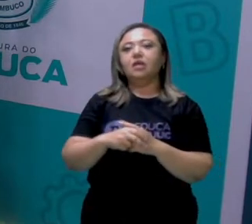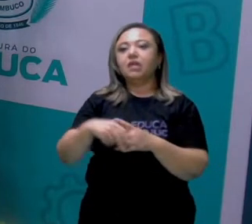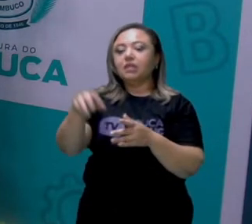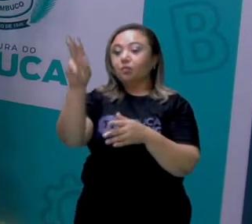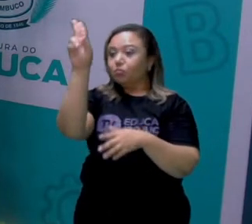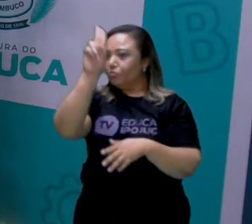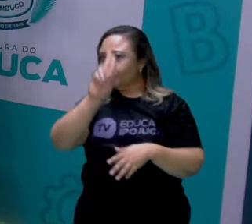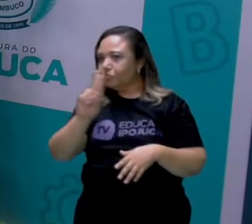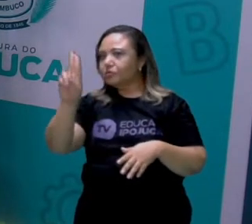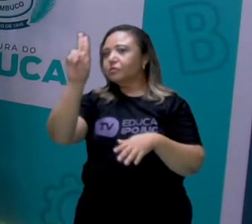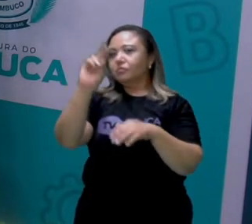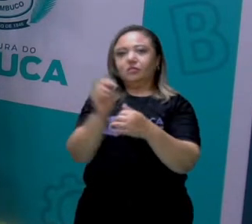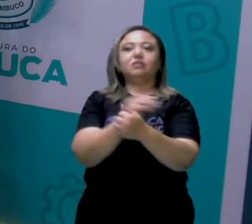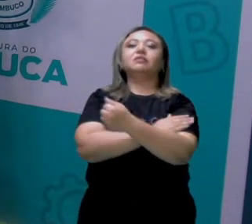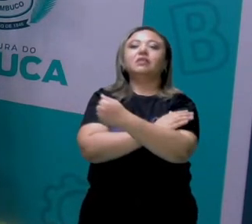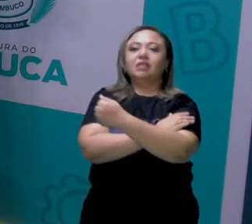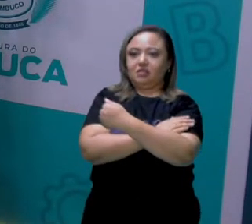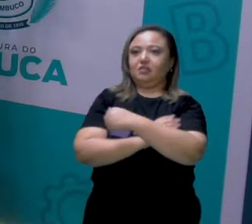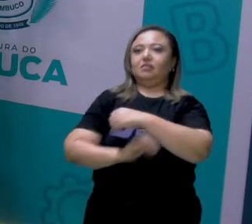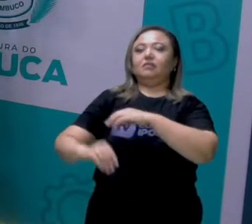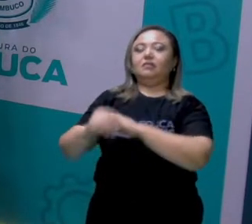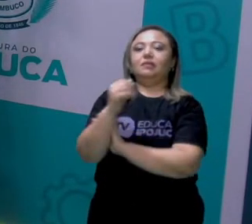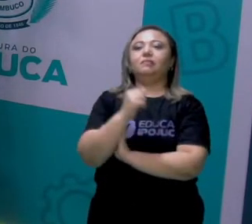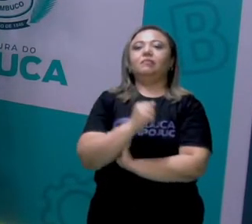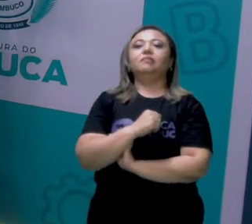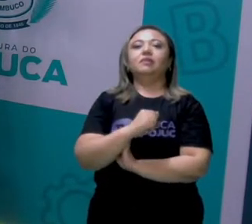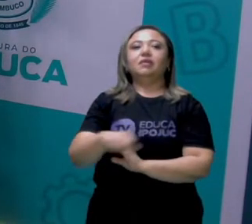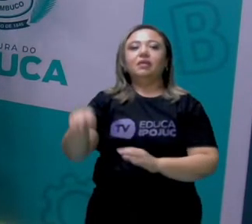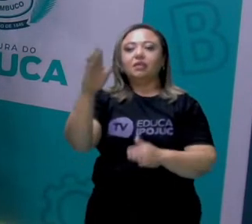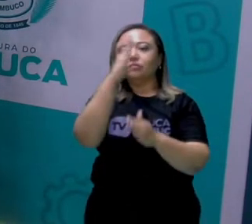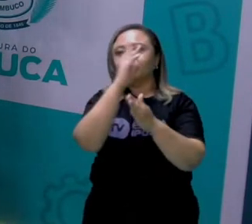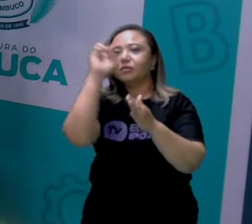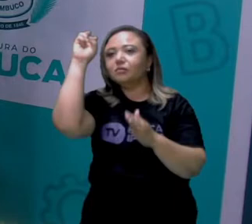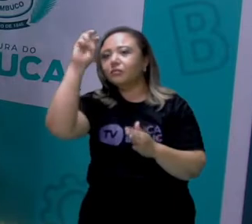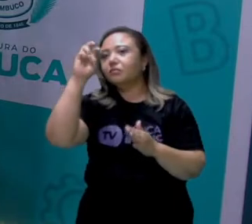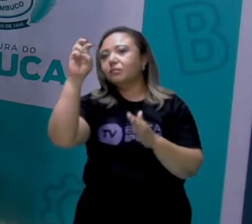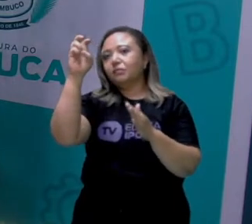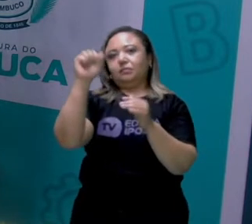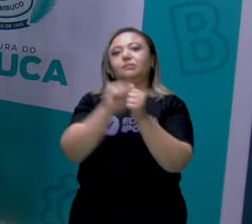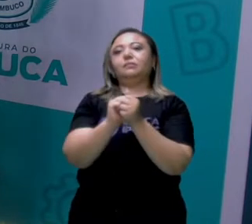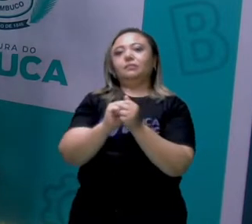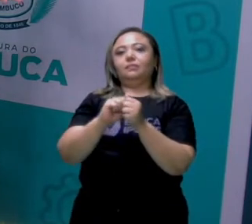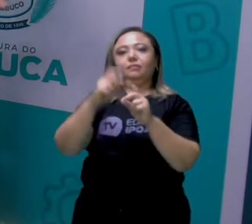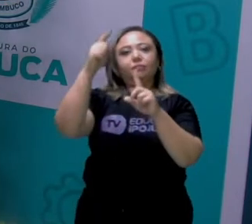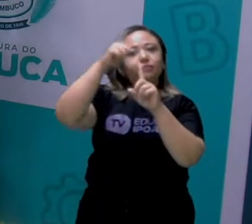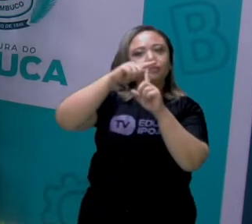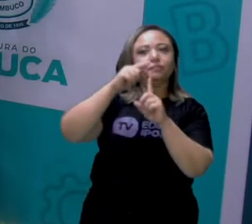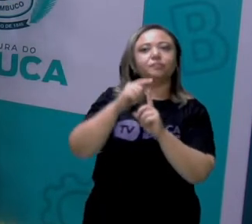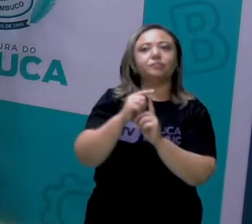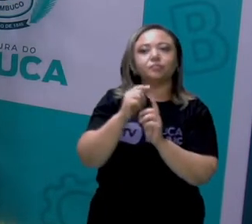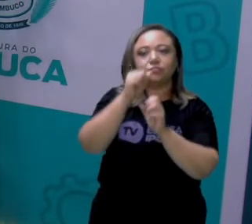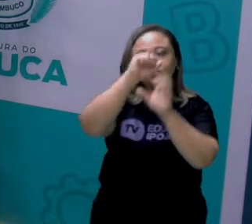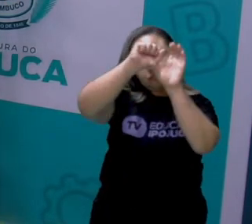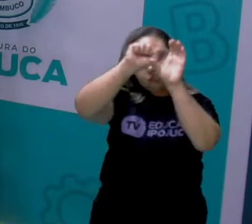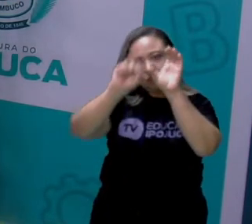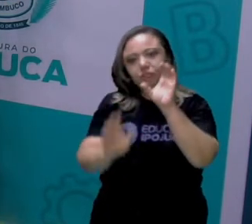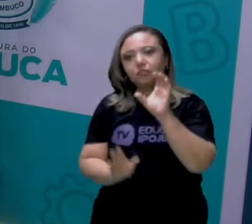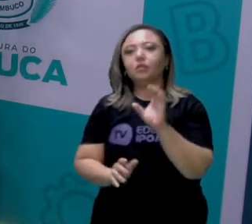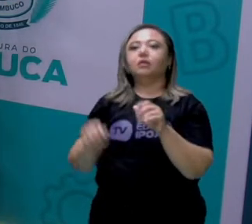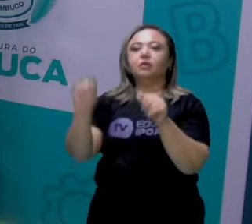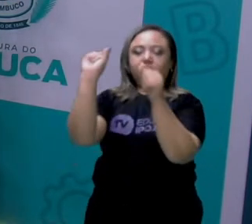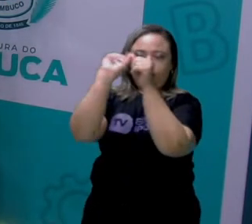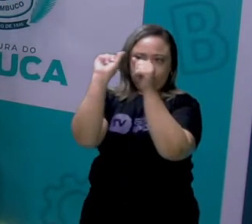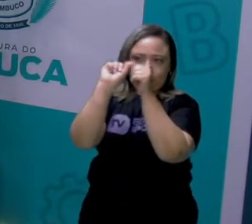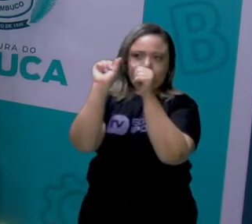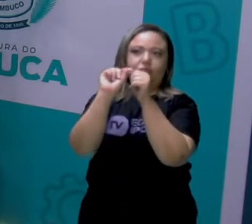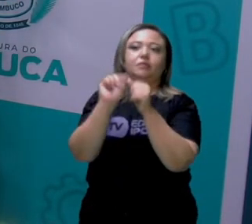energético, um gasto significativo, tá? Então, são essas as cinco formas que a gente vai, no nosso cotidiano, ter